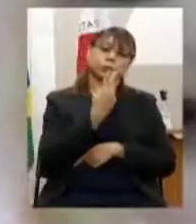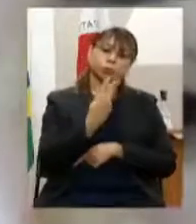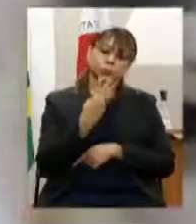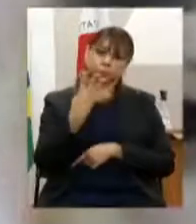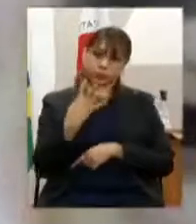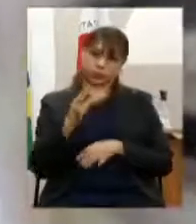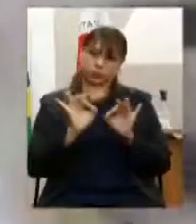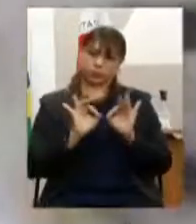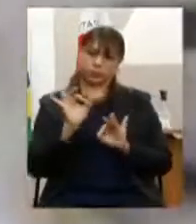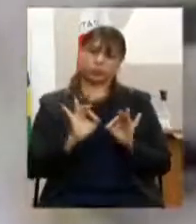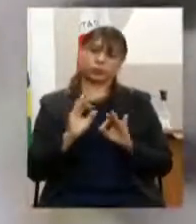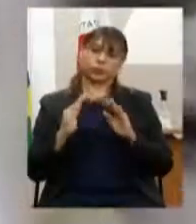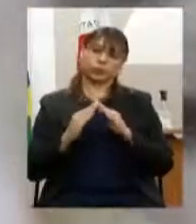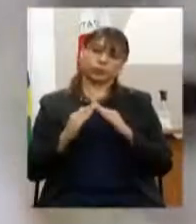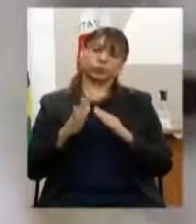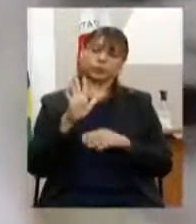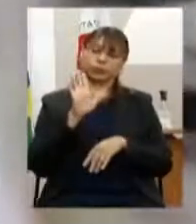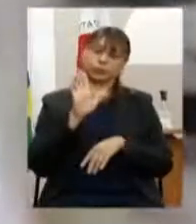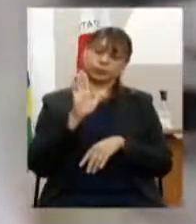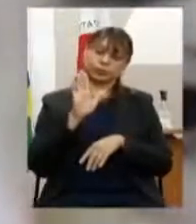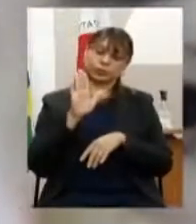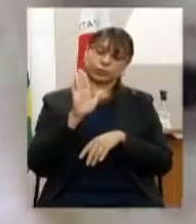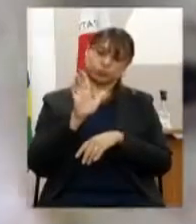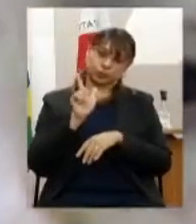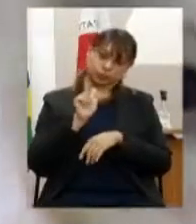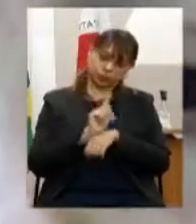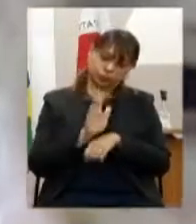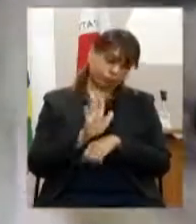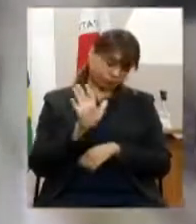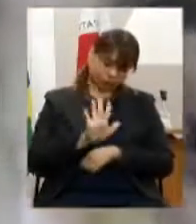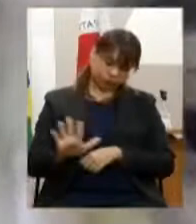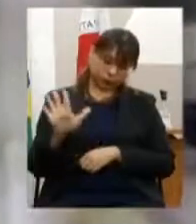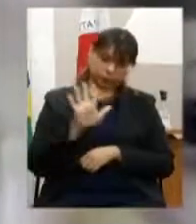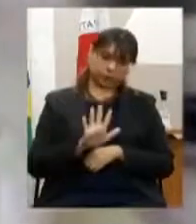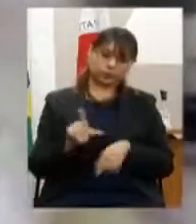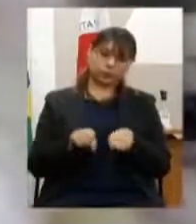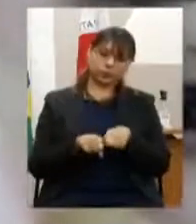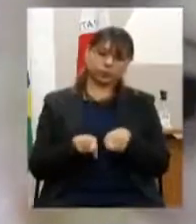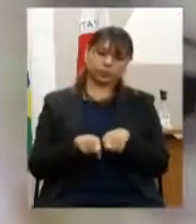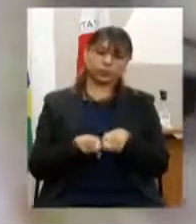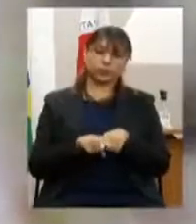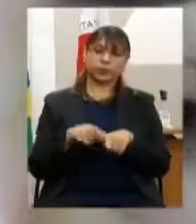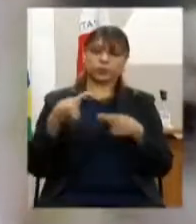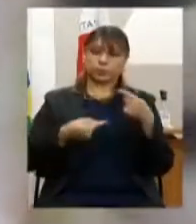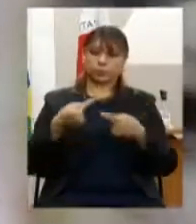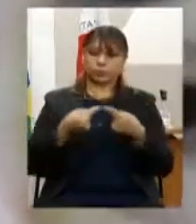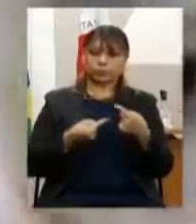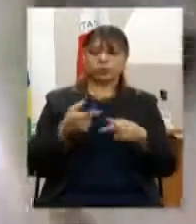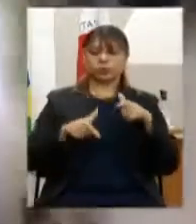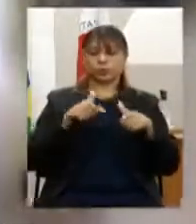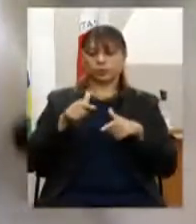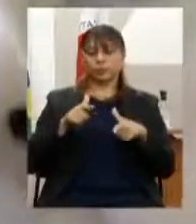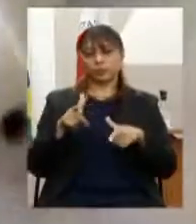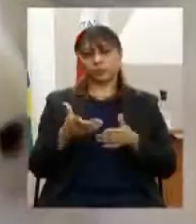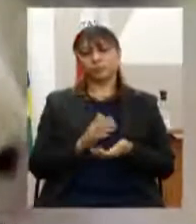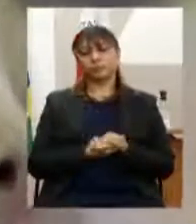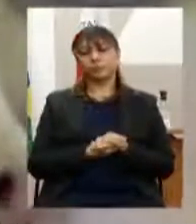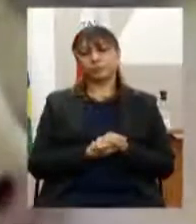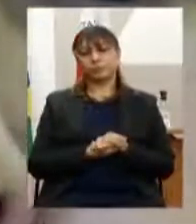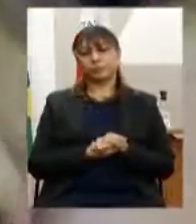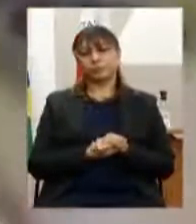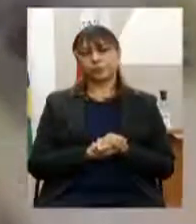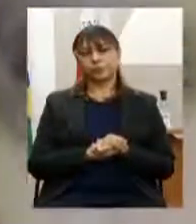é Morada Gerais, o programa 039, que é políticas de trabalho e emprego, e o programa